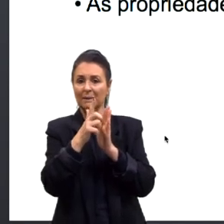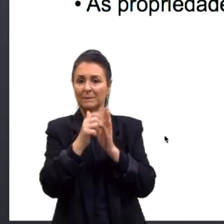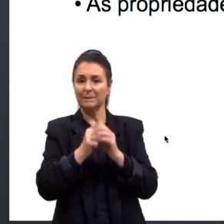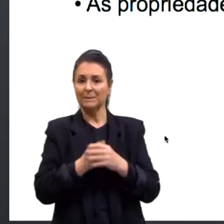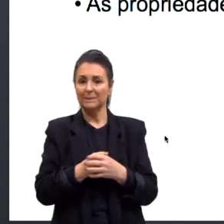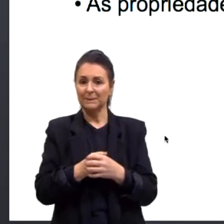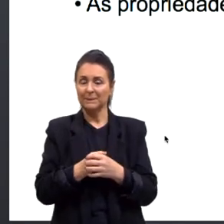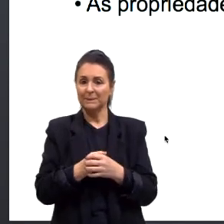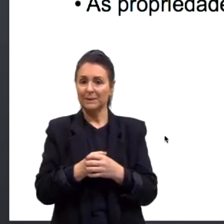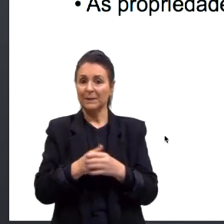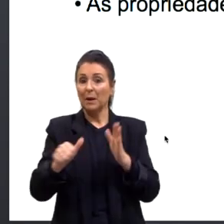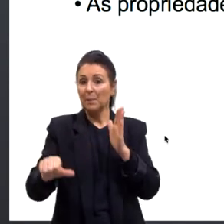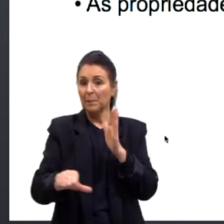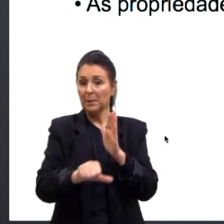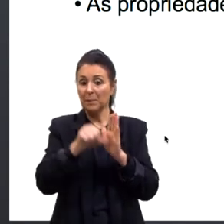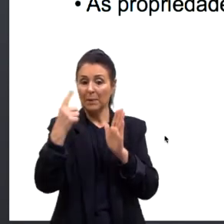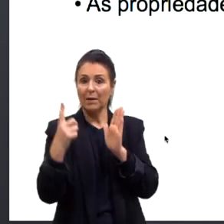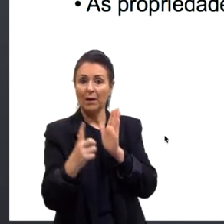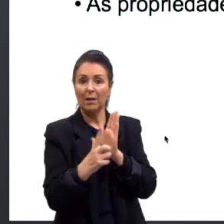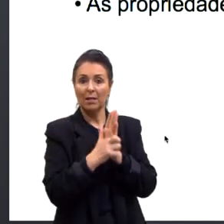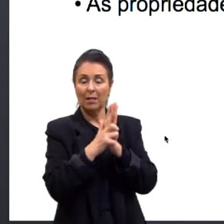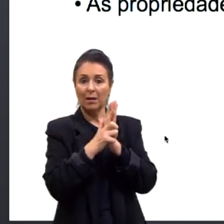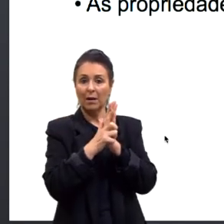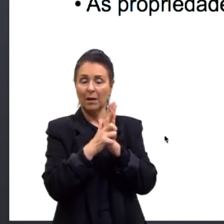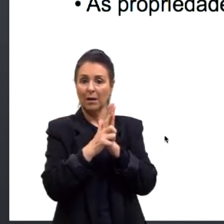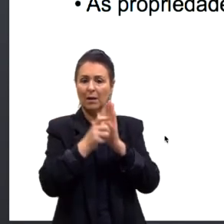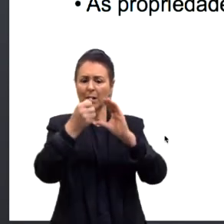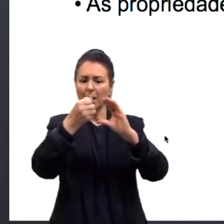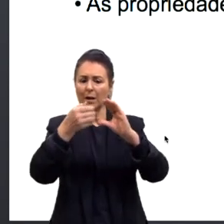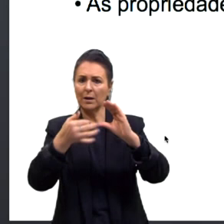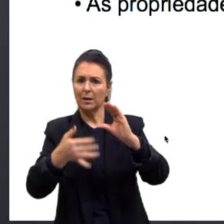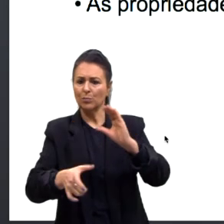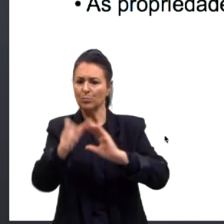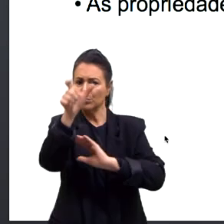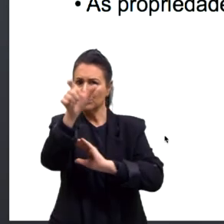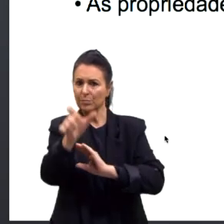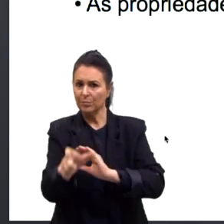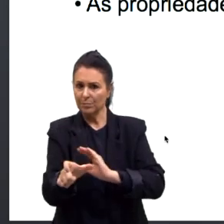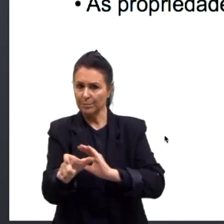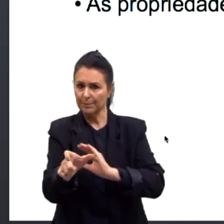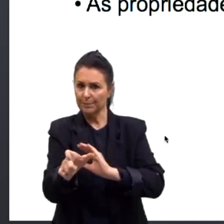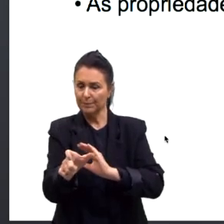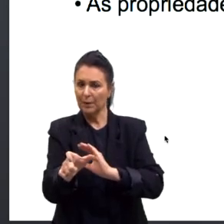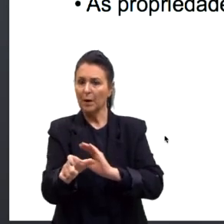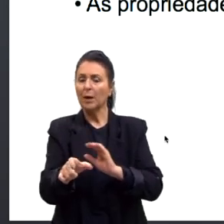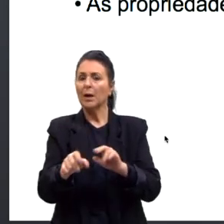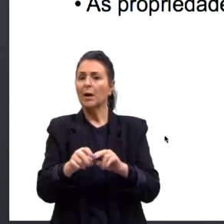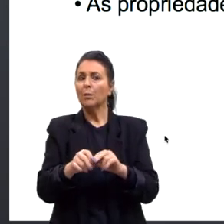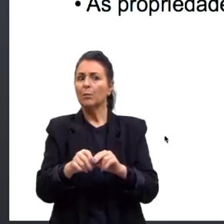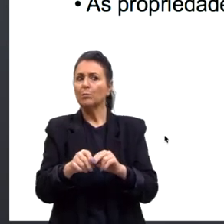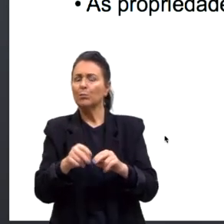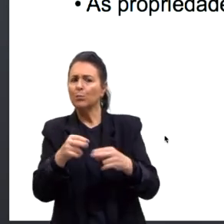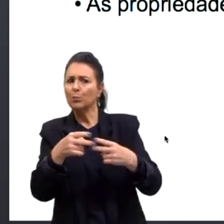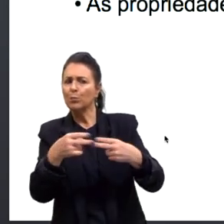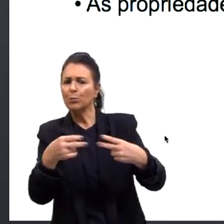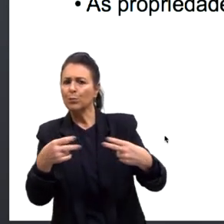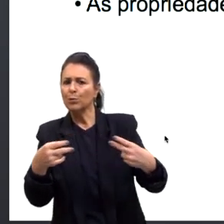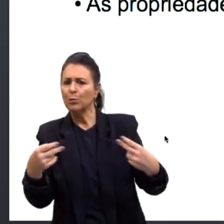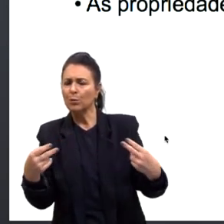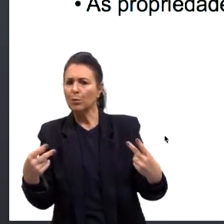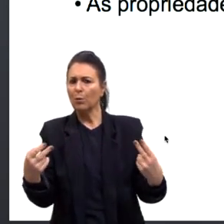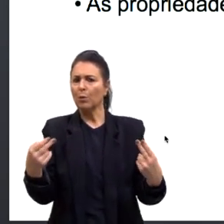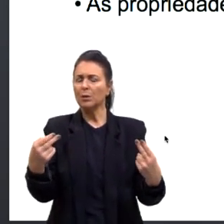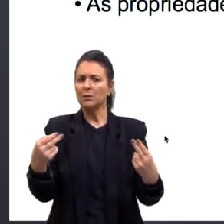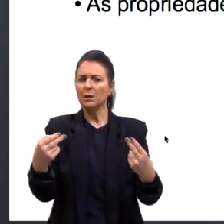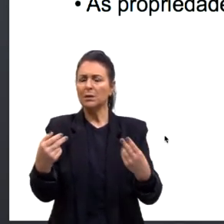Na primeira lei, cada característica dos indivíduos é determinada por fatores, que são os genes, que